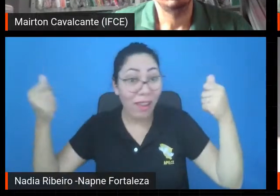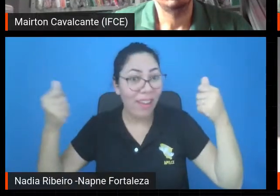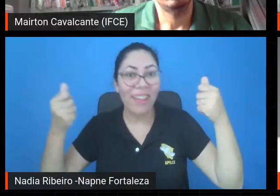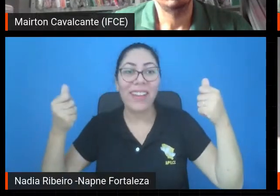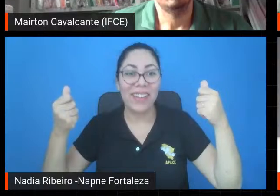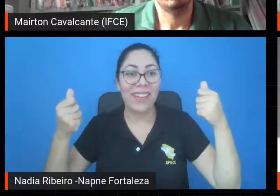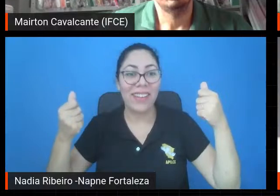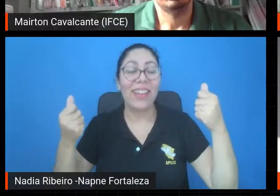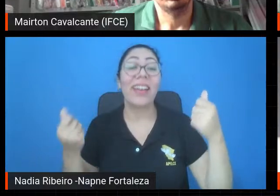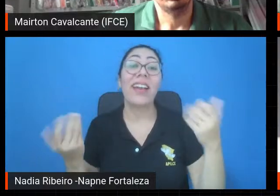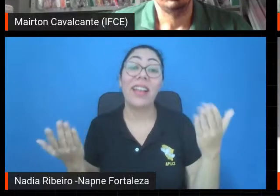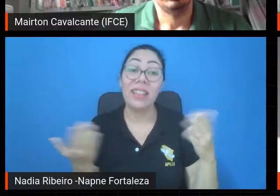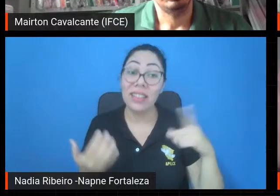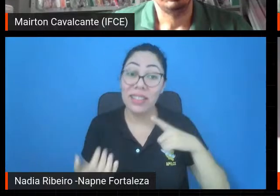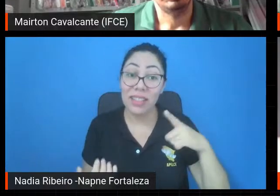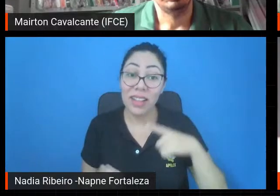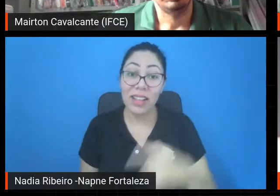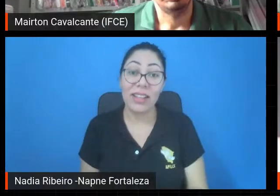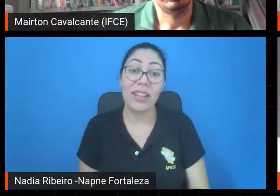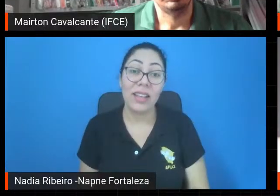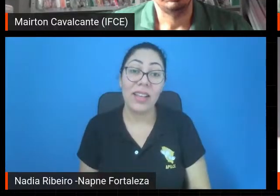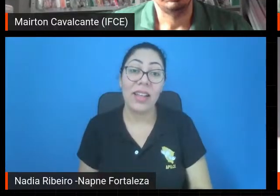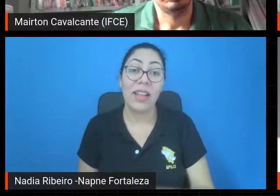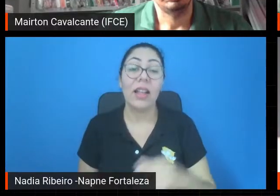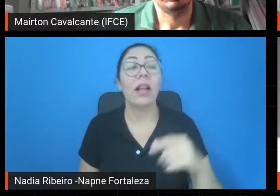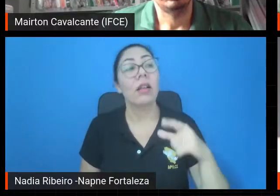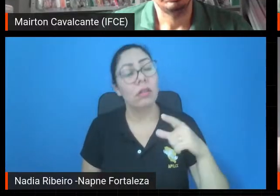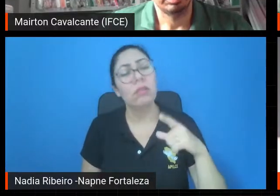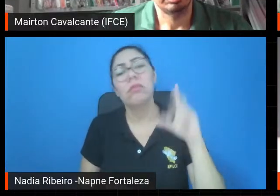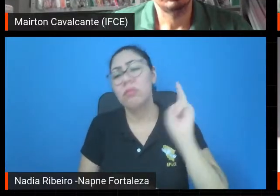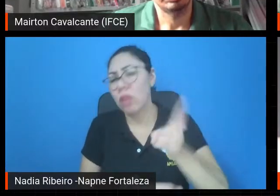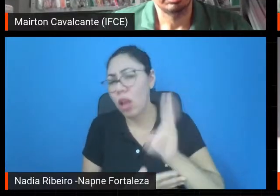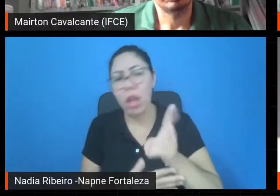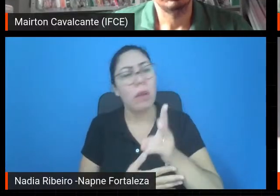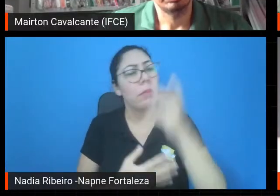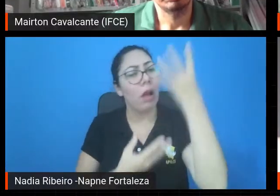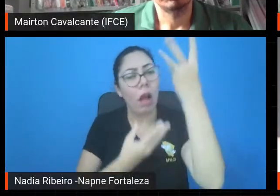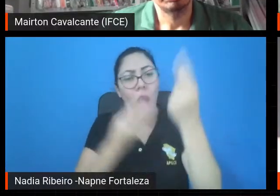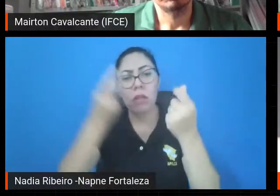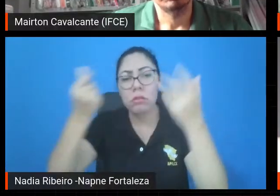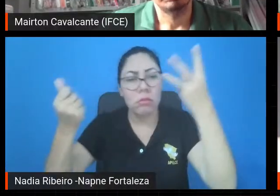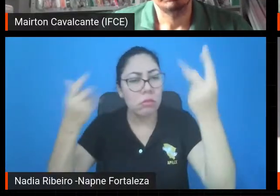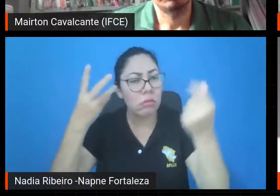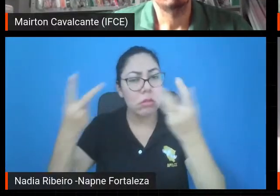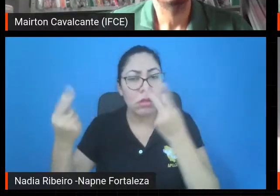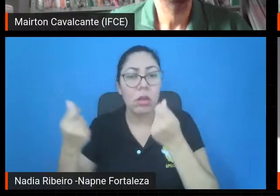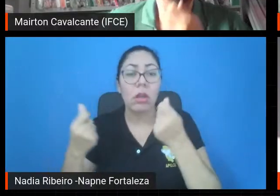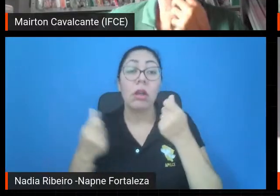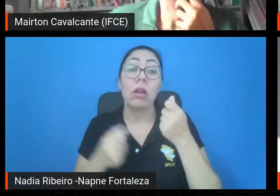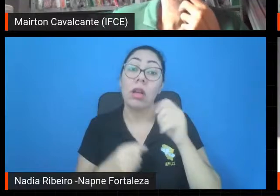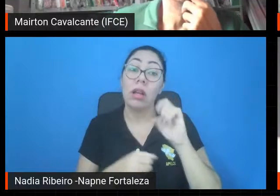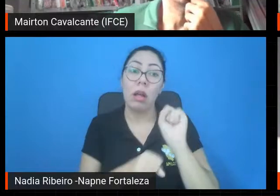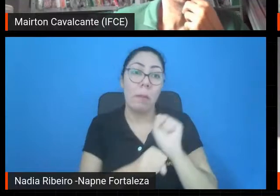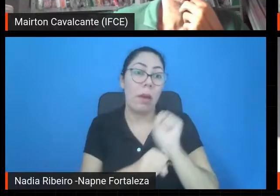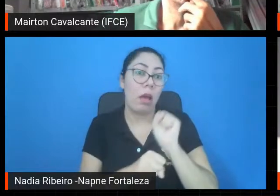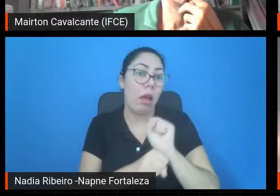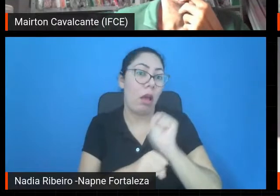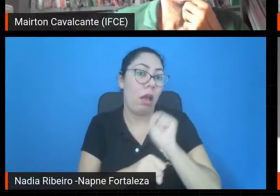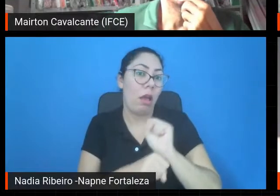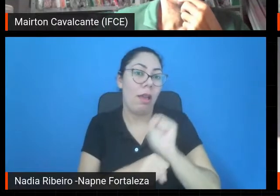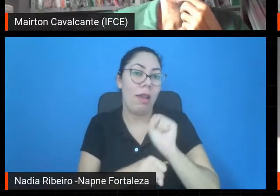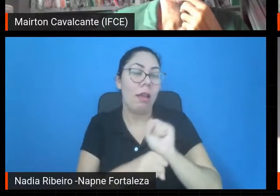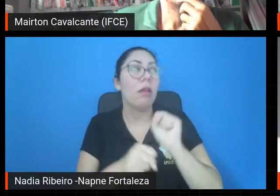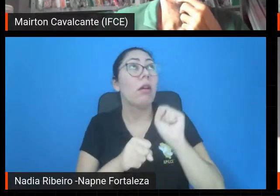fala que as estrelas de baixa massa as outras também morrem. Se você espera tempo suficiente, não vai ter mais foto nenhum,